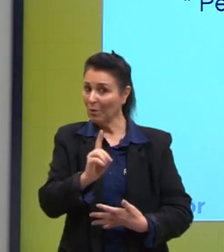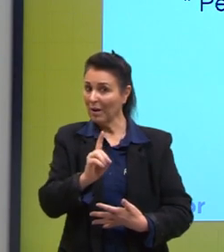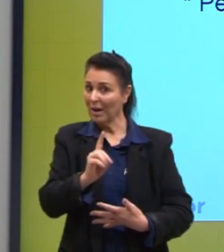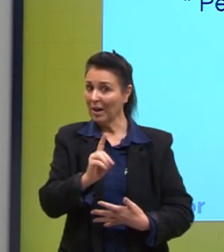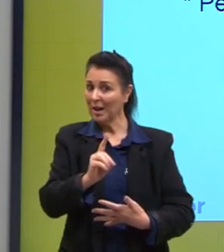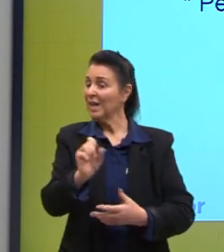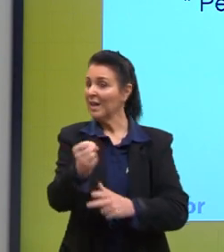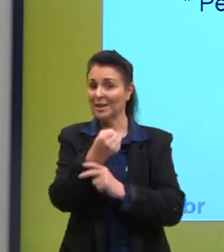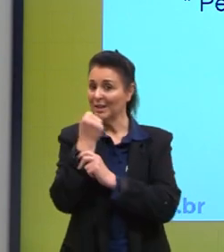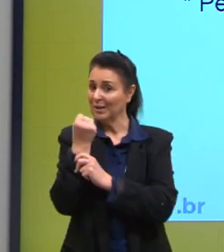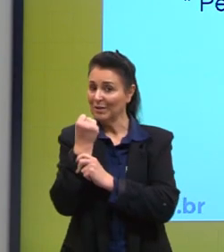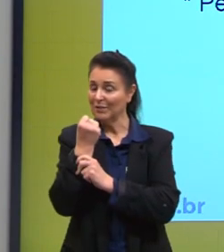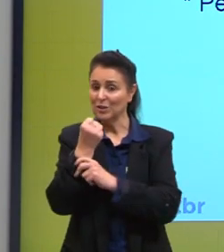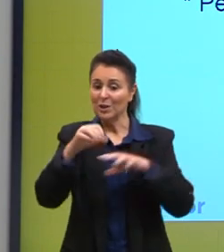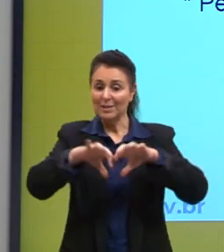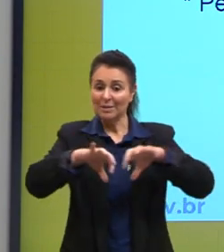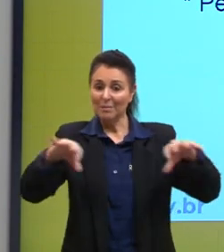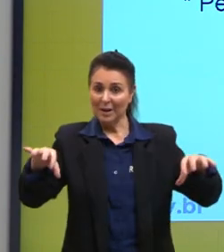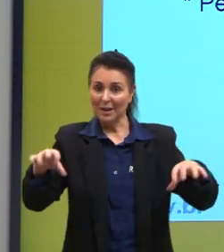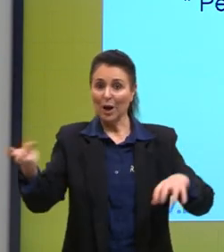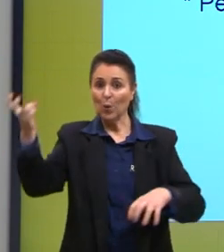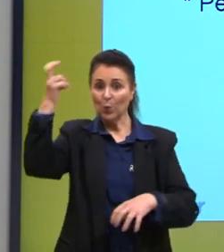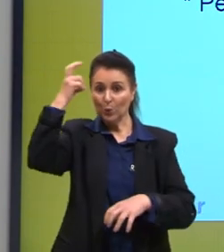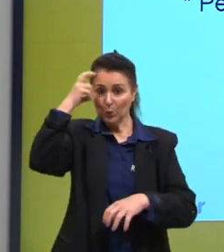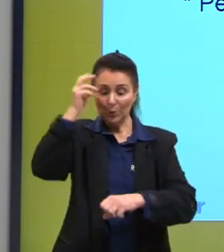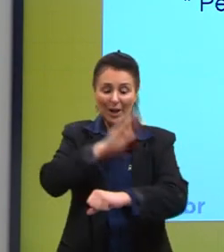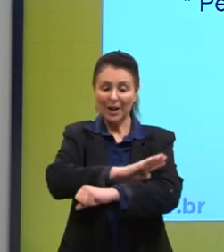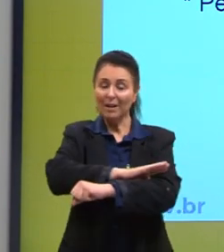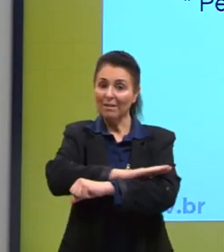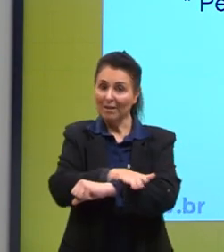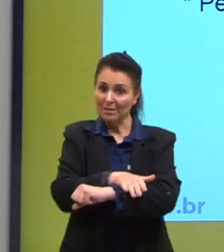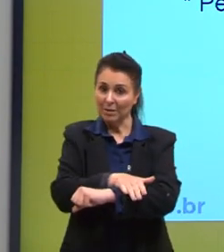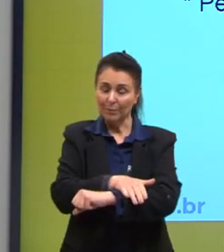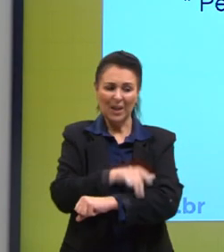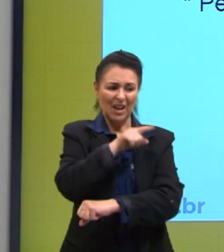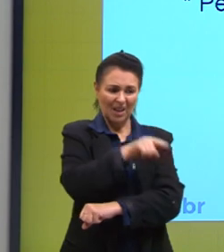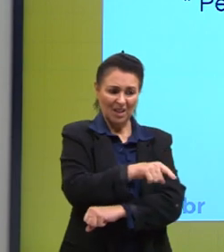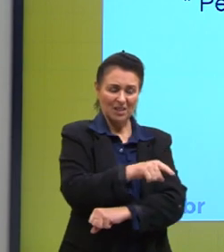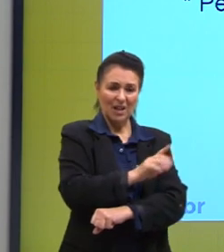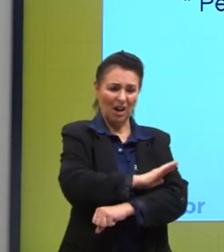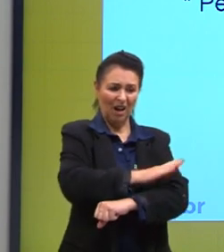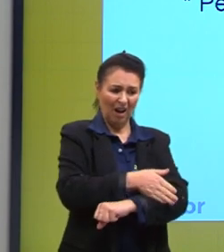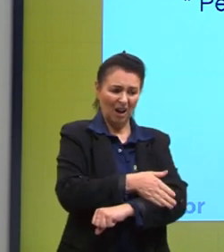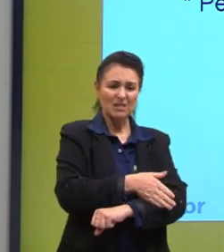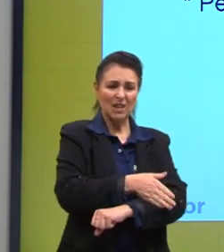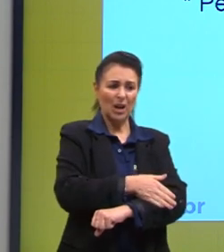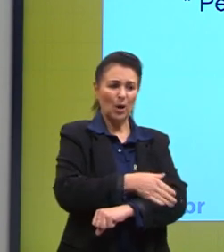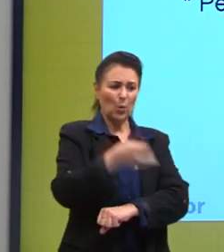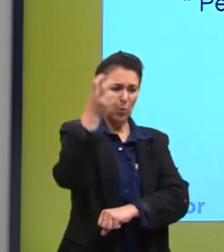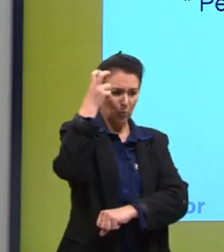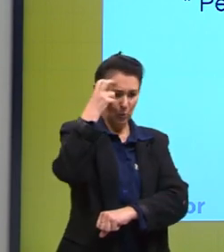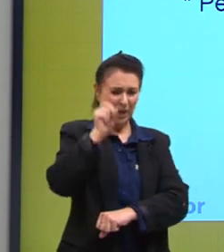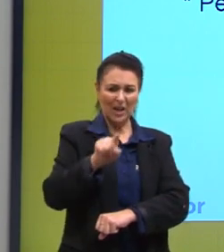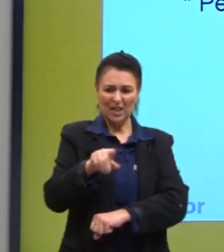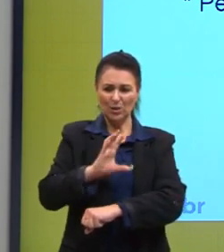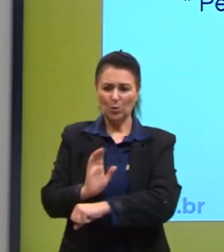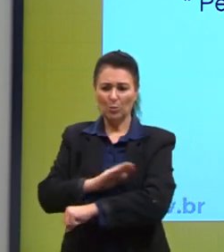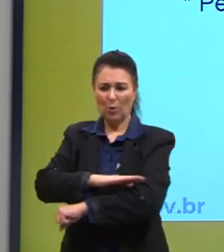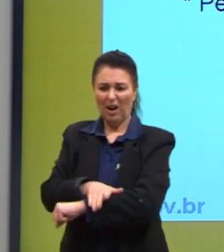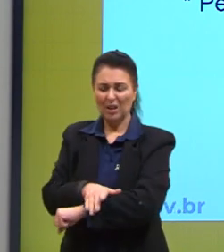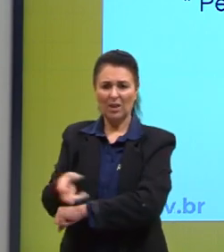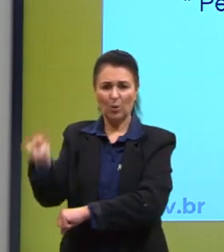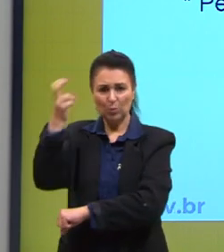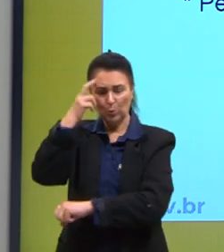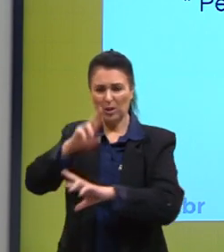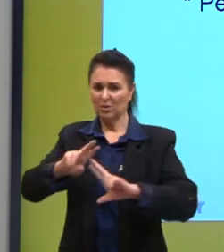ele faz separação entre cultura e raça. Uma raça tem uma cultura, outra raça tem outra cultura. O Franz Boas é um camarada que vai fazer esse